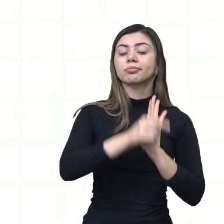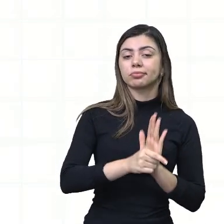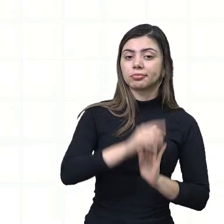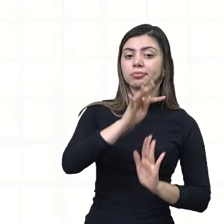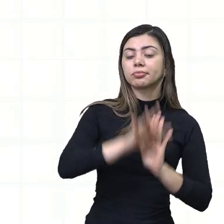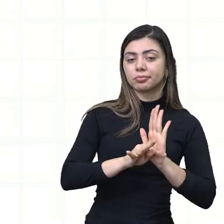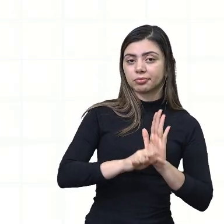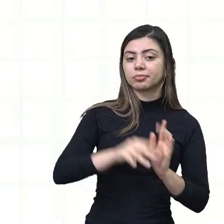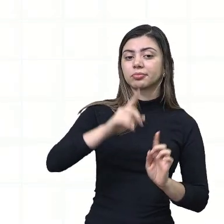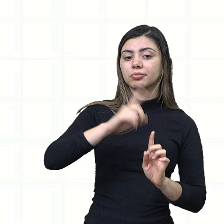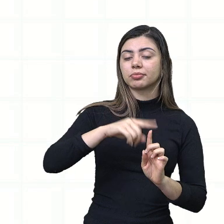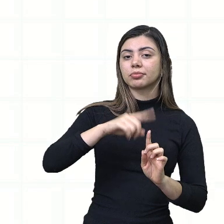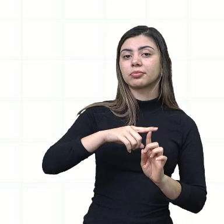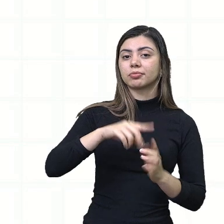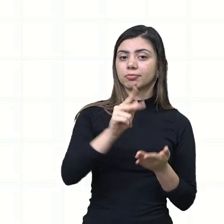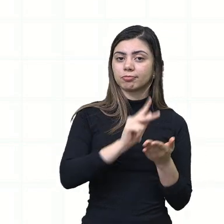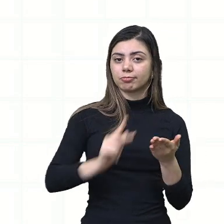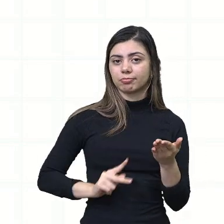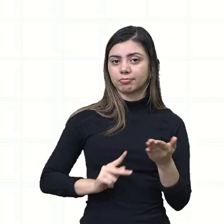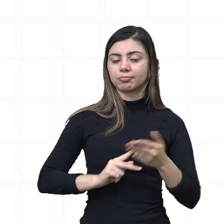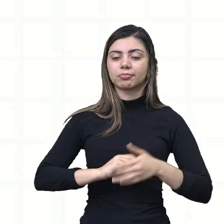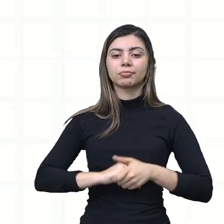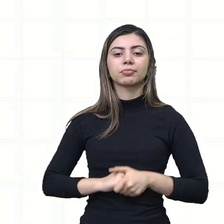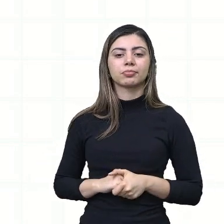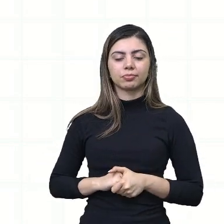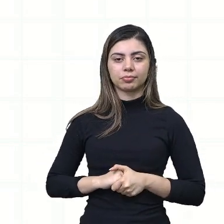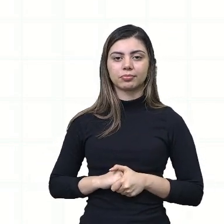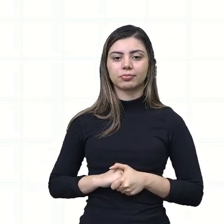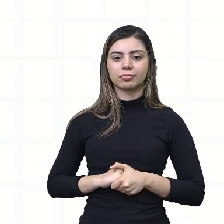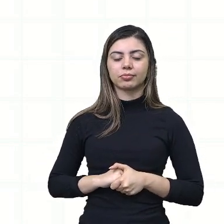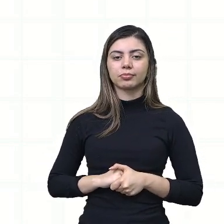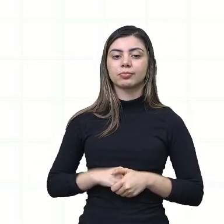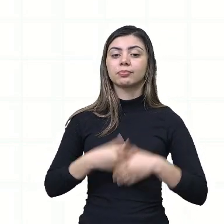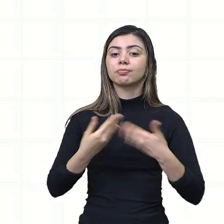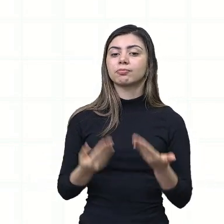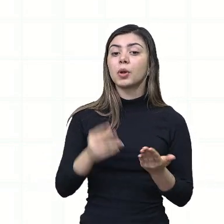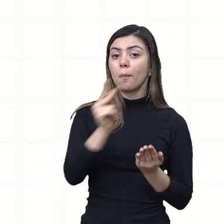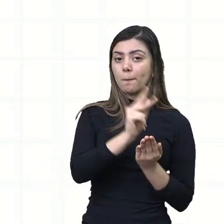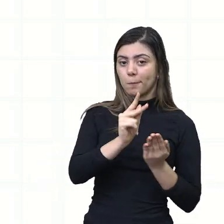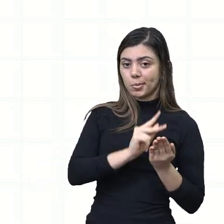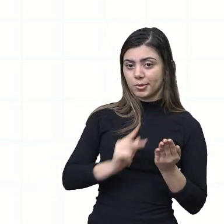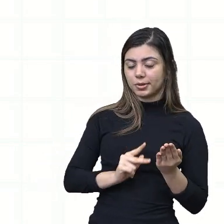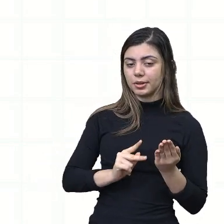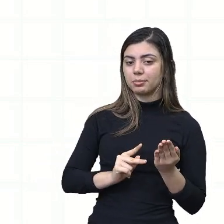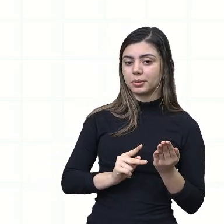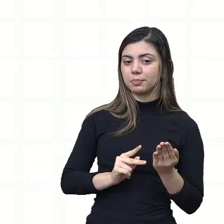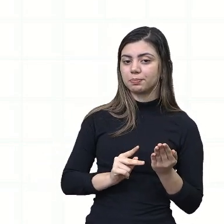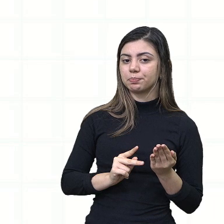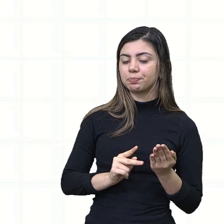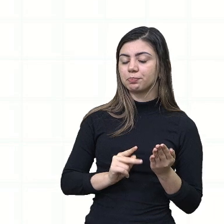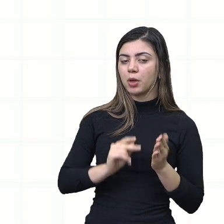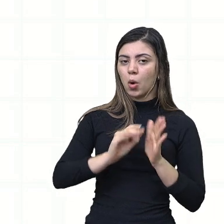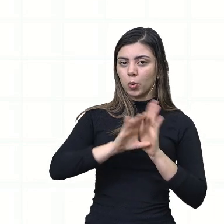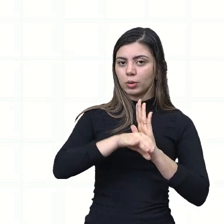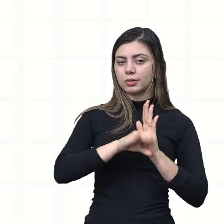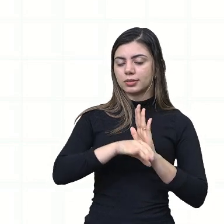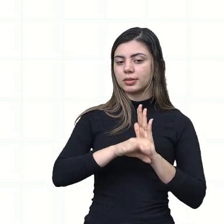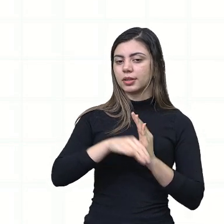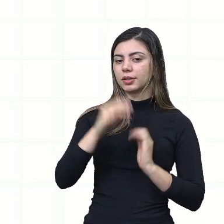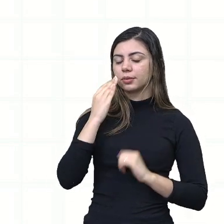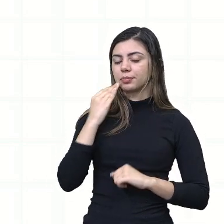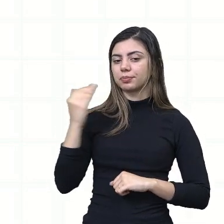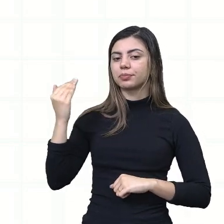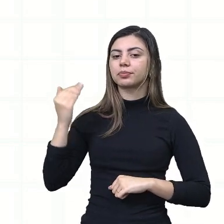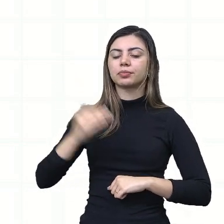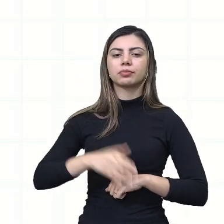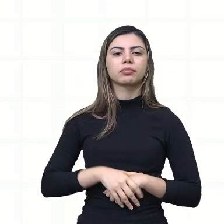textual poético. O poema, aqui ó, agora saindo um pouquinho